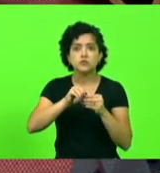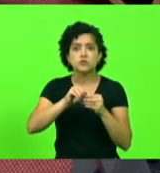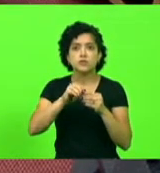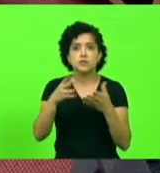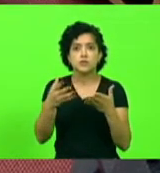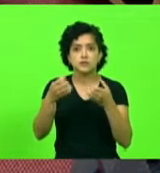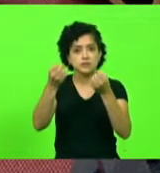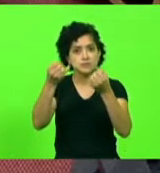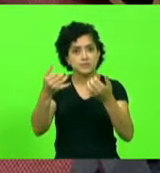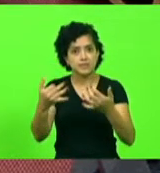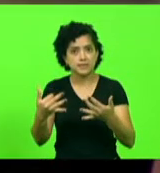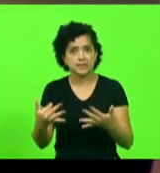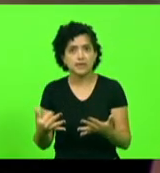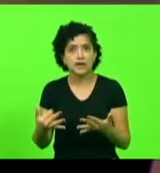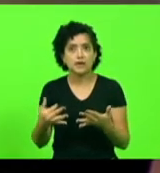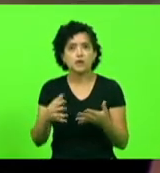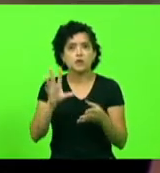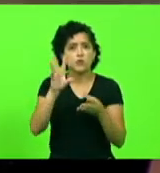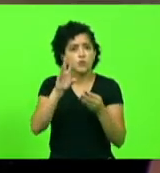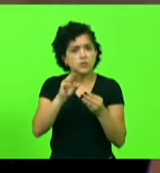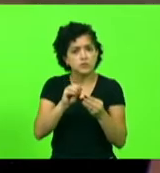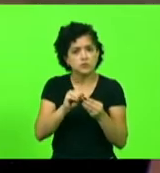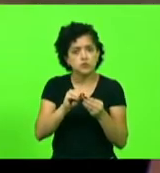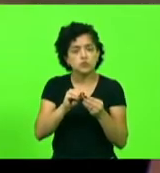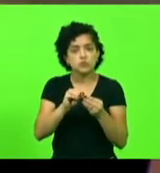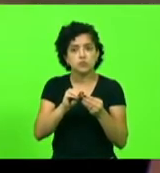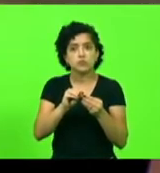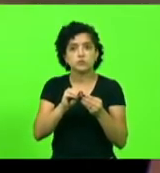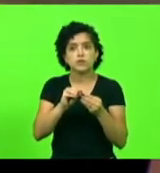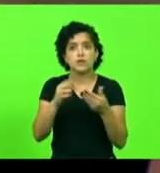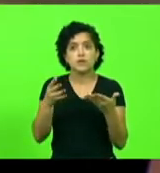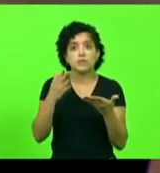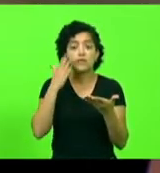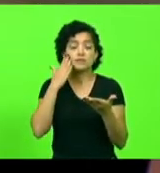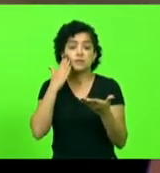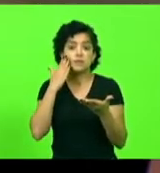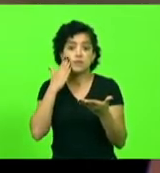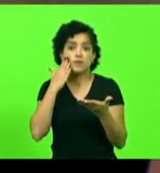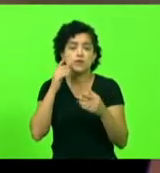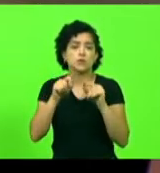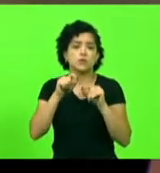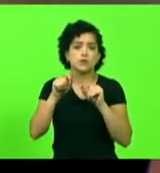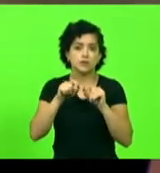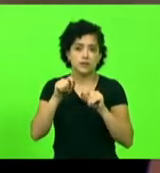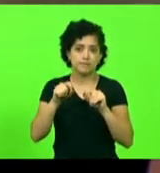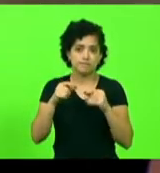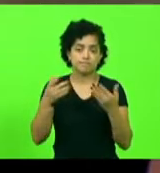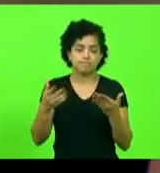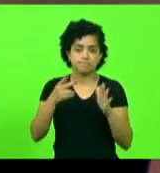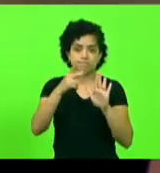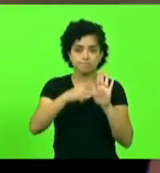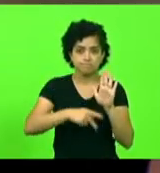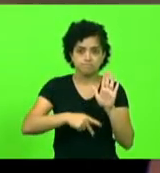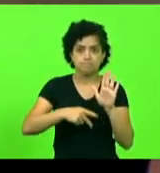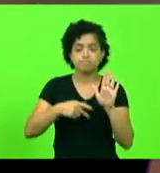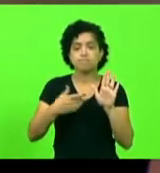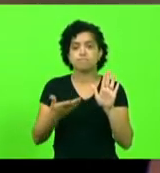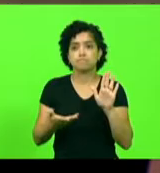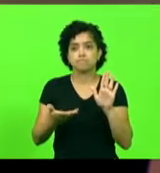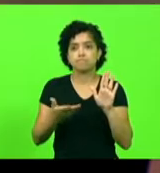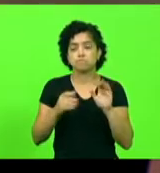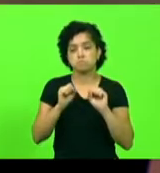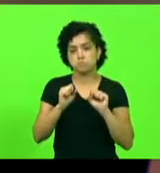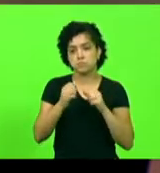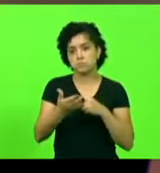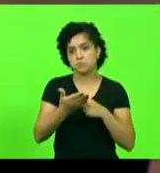resumo da emenda, pelo menos, para a gente saber do que se trata dos projetos, se a vossa excelência puder nos